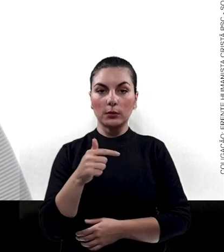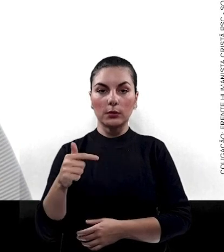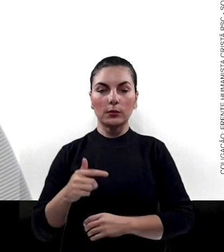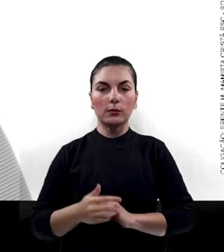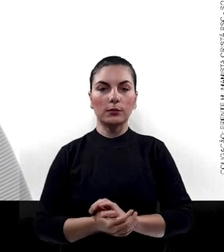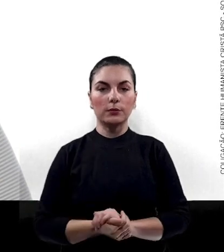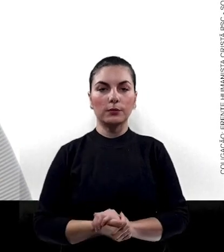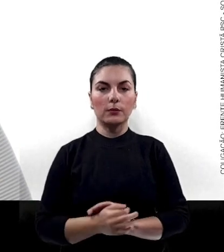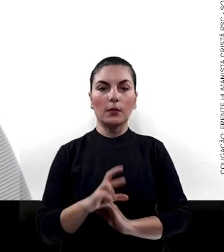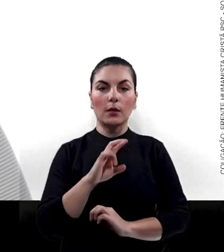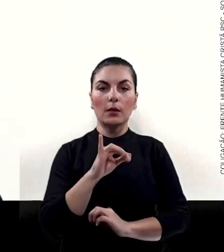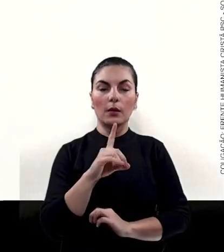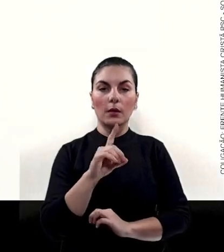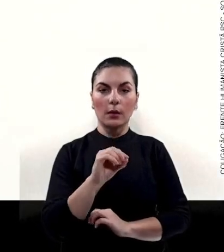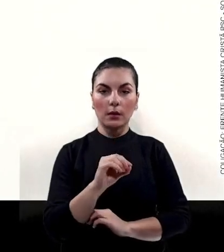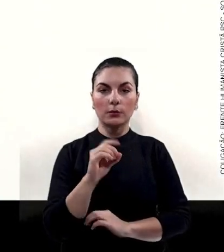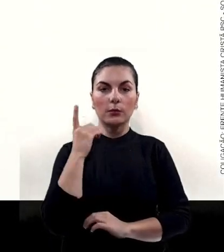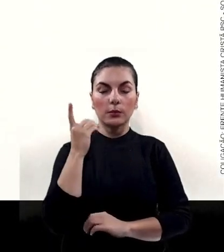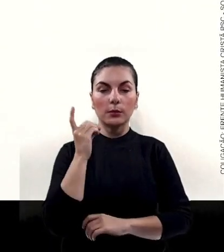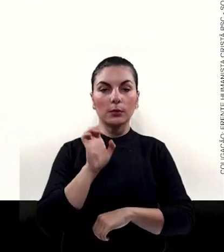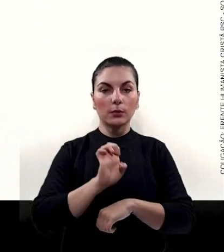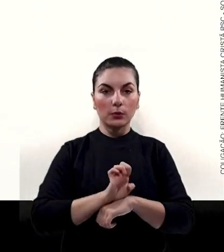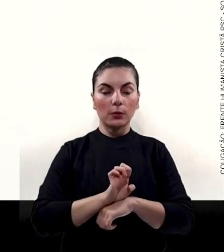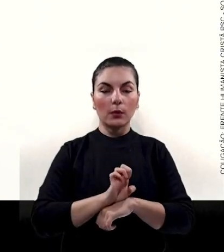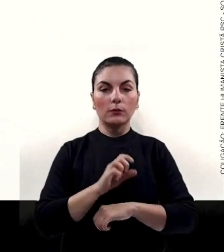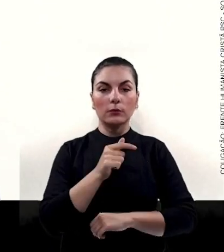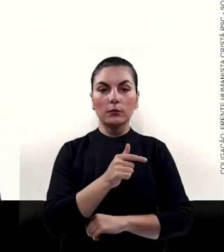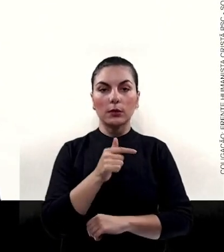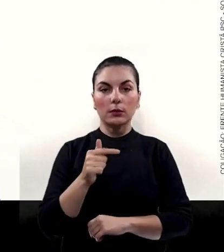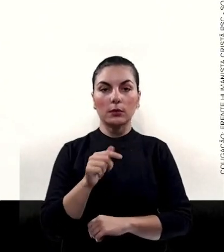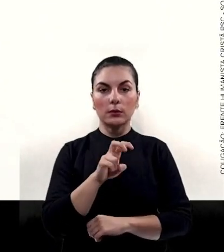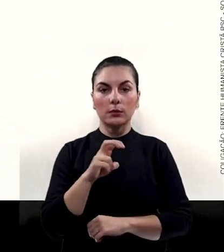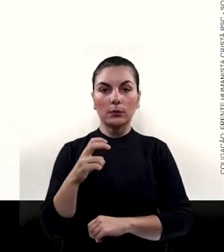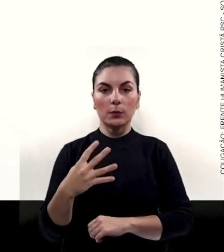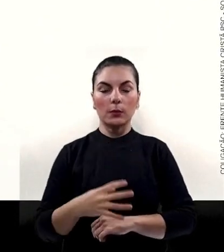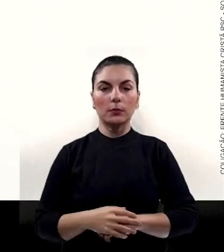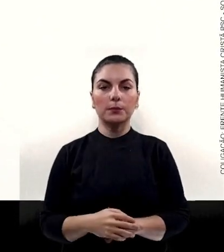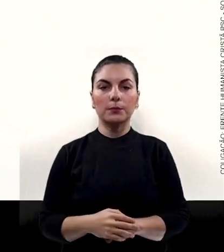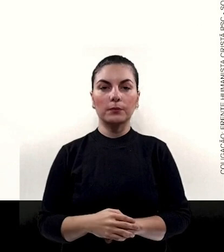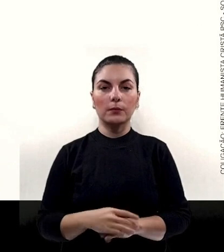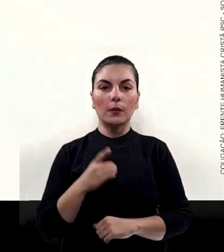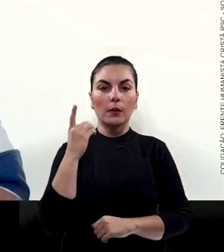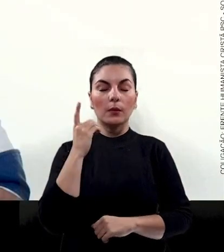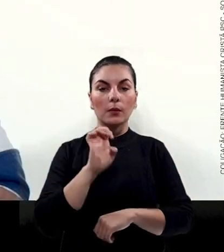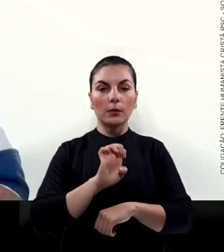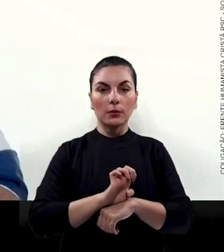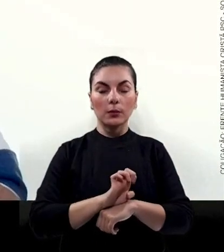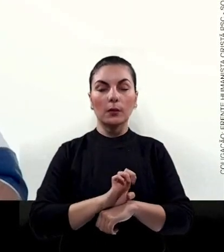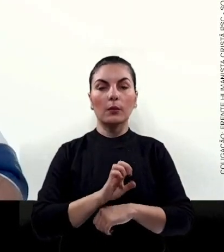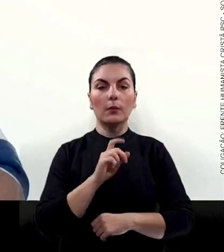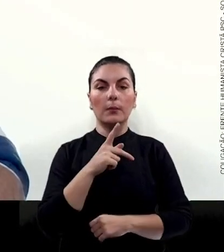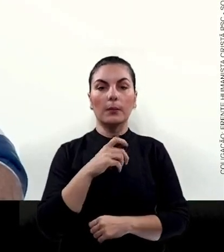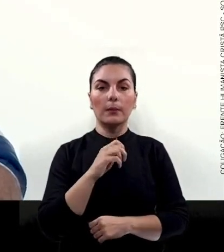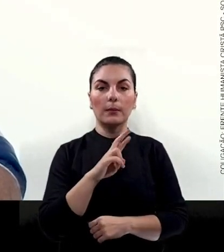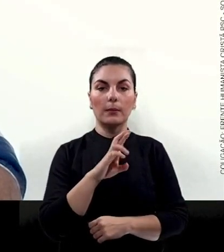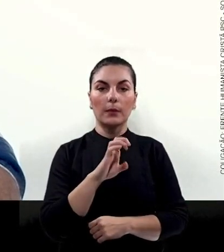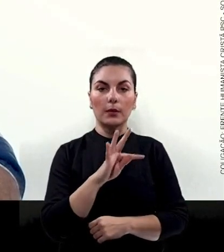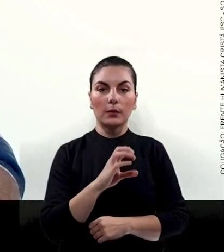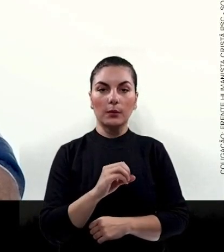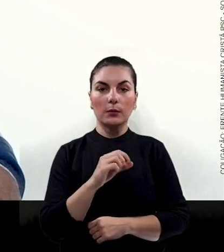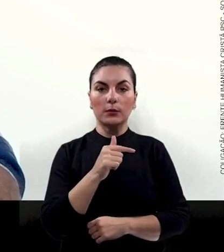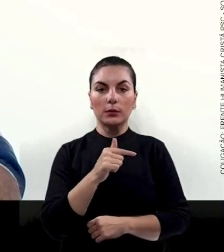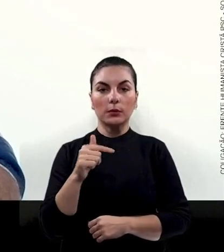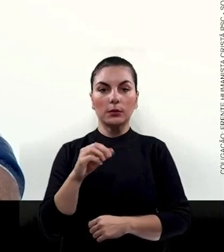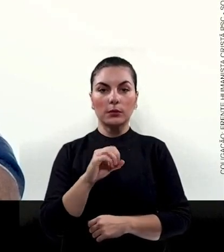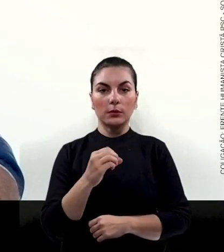77577. Vote Ricardo Fagundes para deputado estadual, 77554. Para deputado estadual, vote